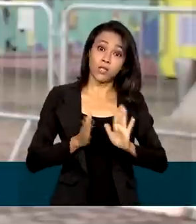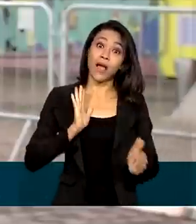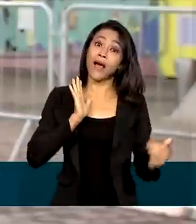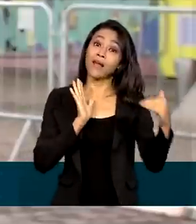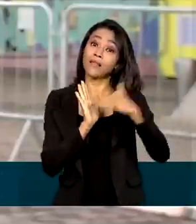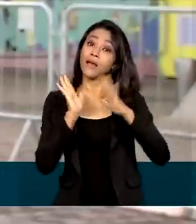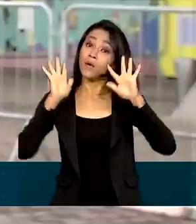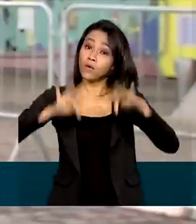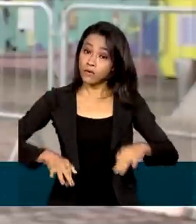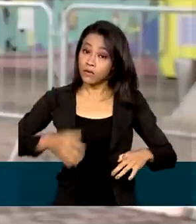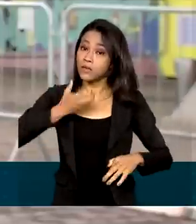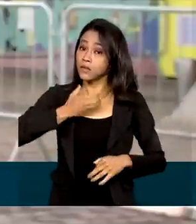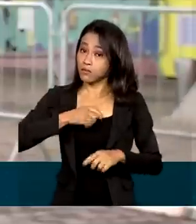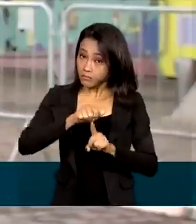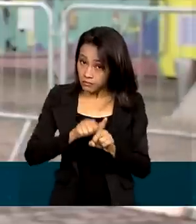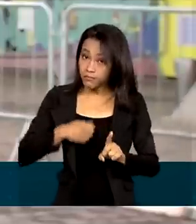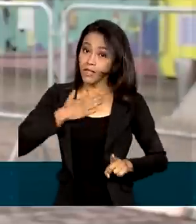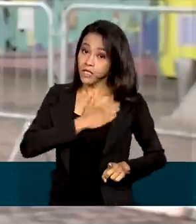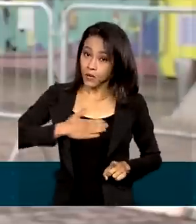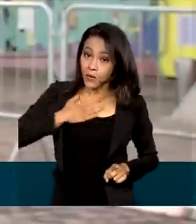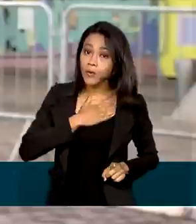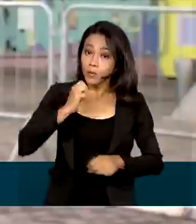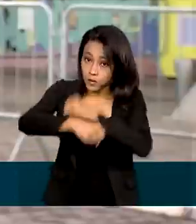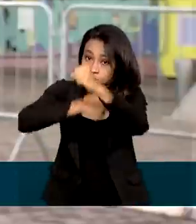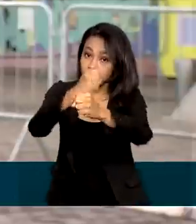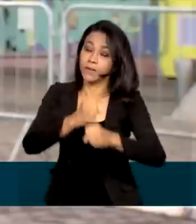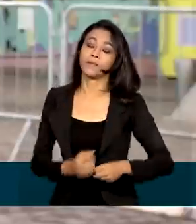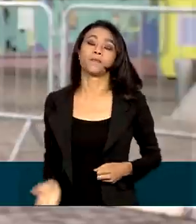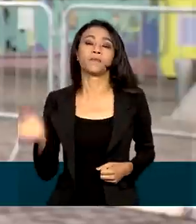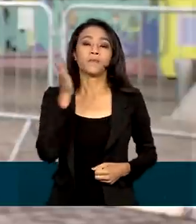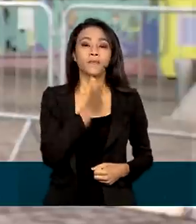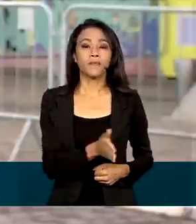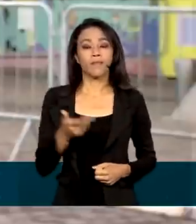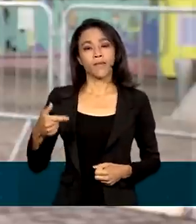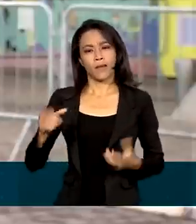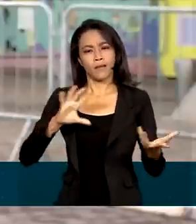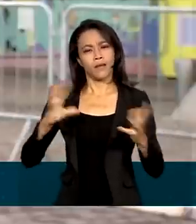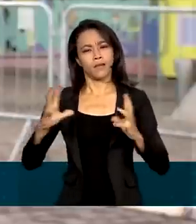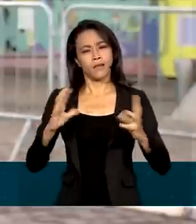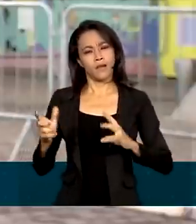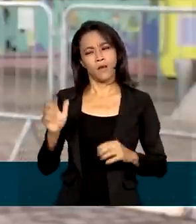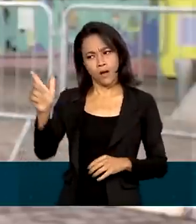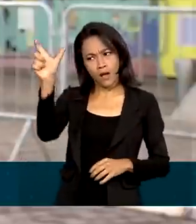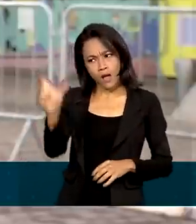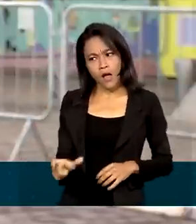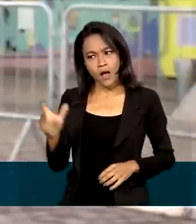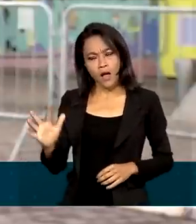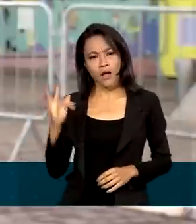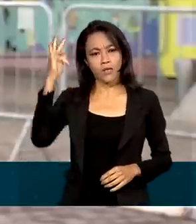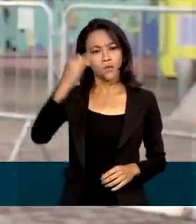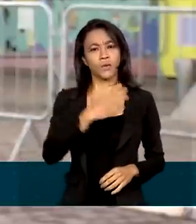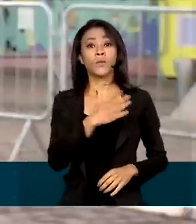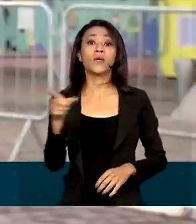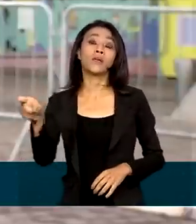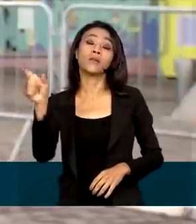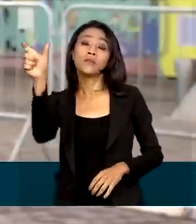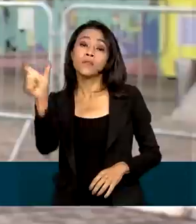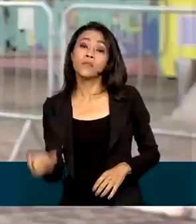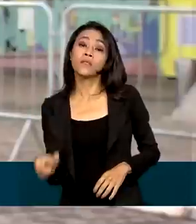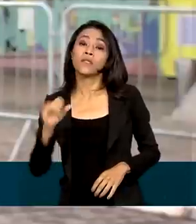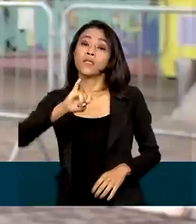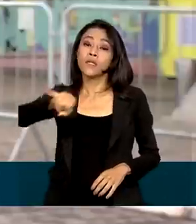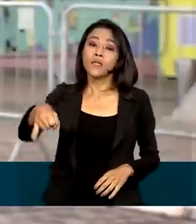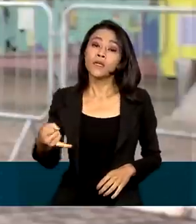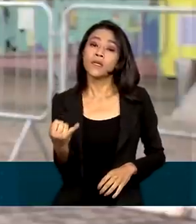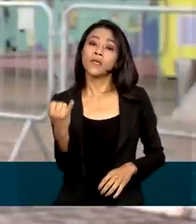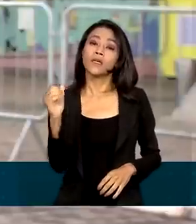agosto do ano que vem. E falando em transição, nessa quarta-feira, a futura primeira-dama Janja Lula da Silva detalhou aí, deu mais